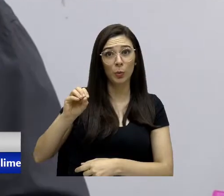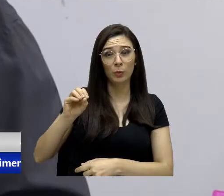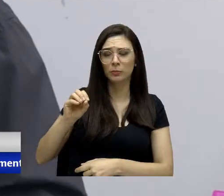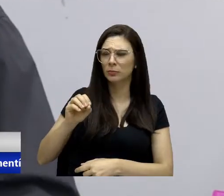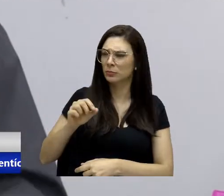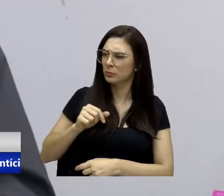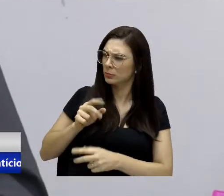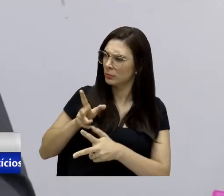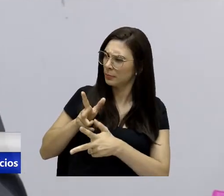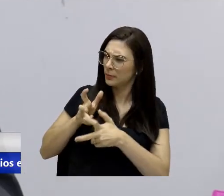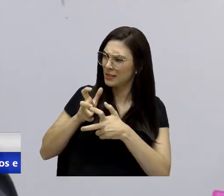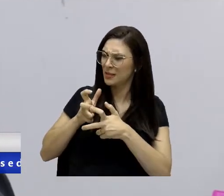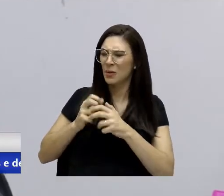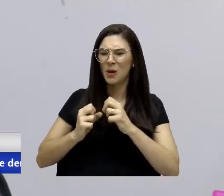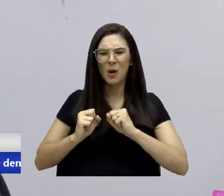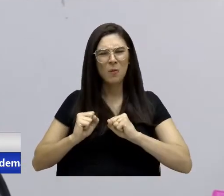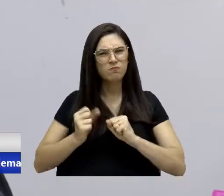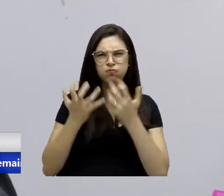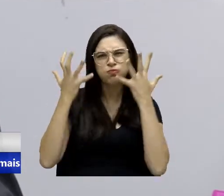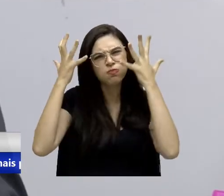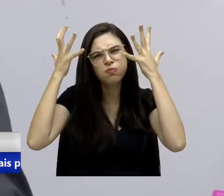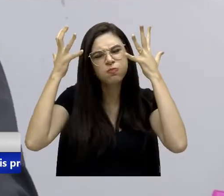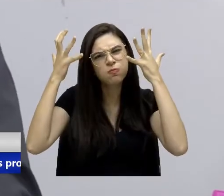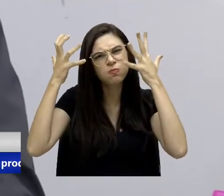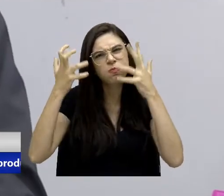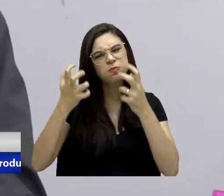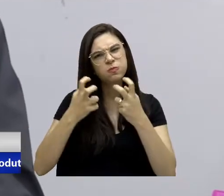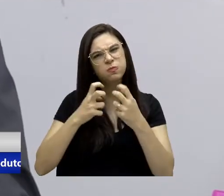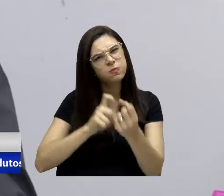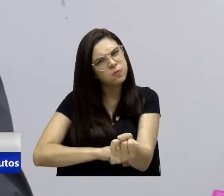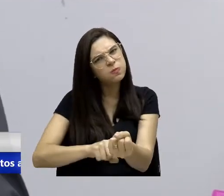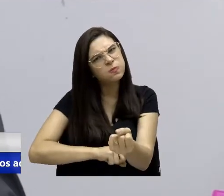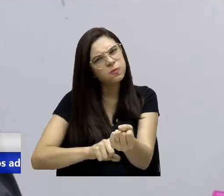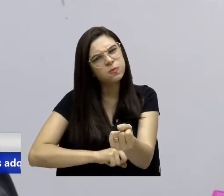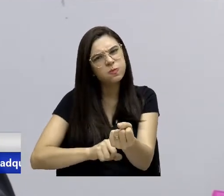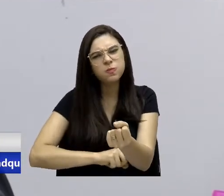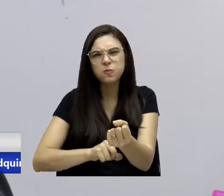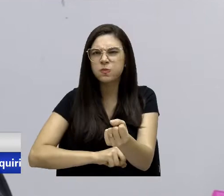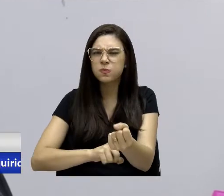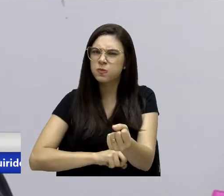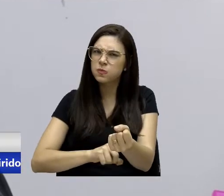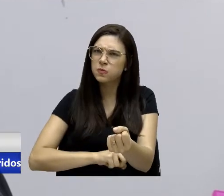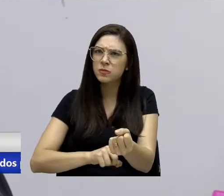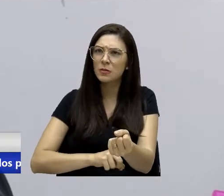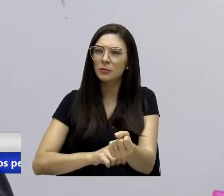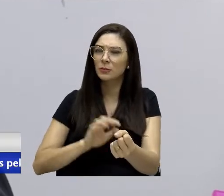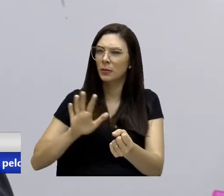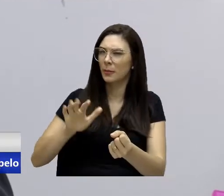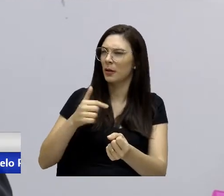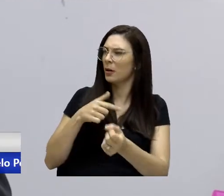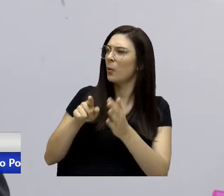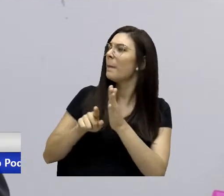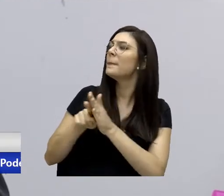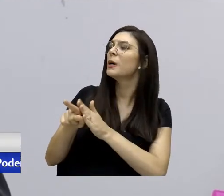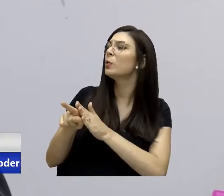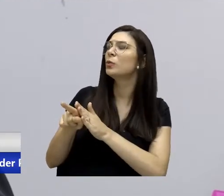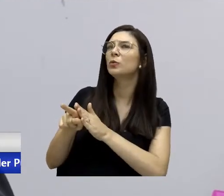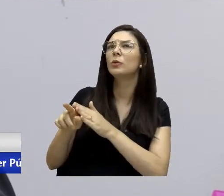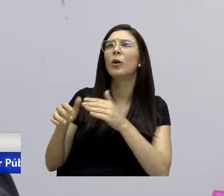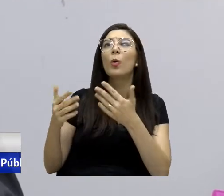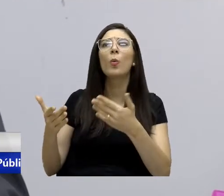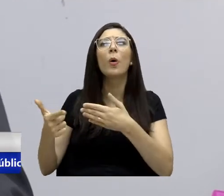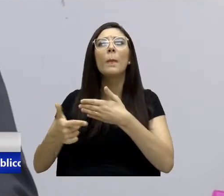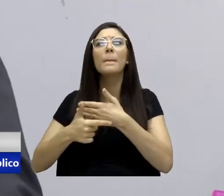indignação dele, eu pergunto, qual o papel do